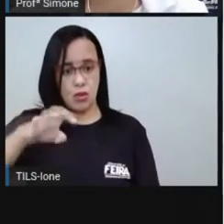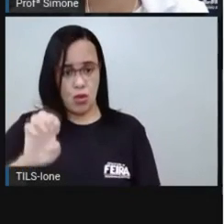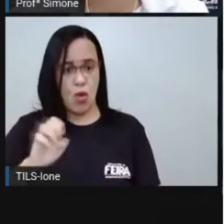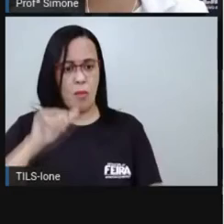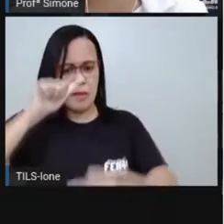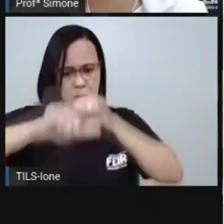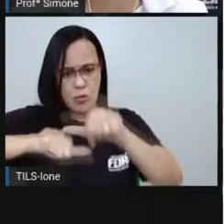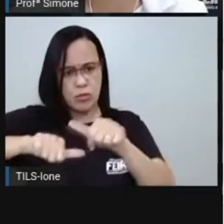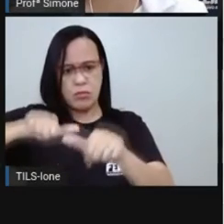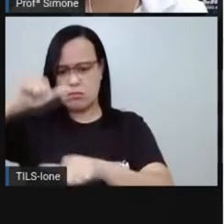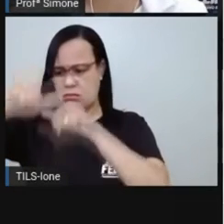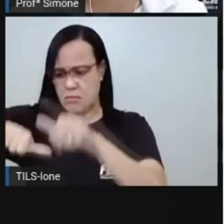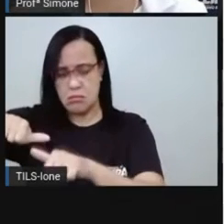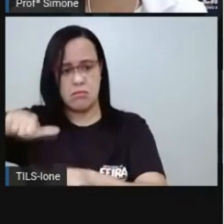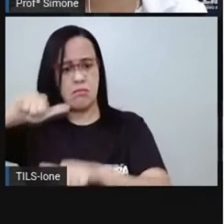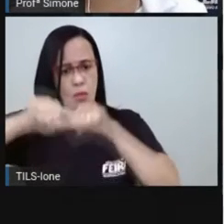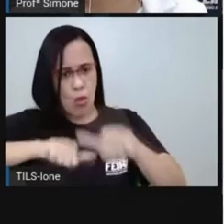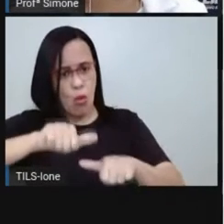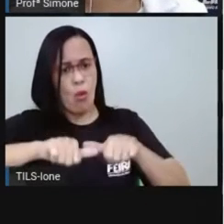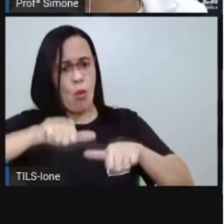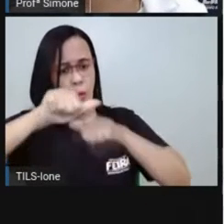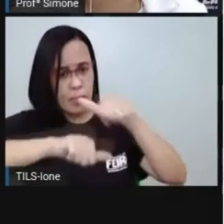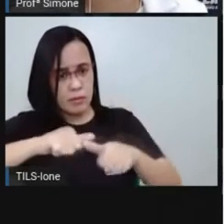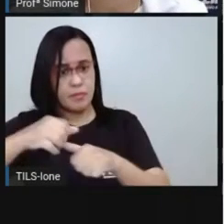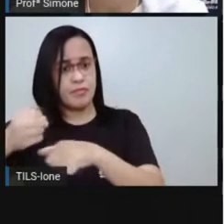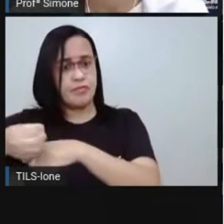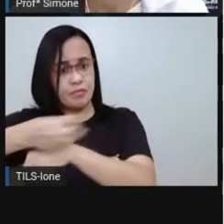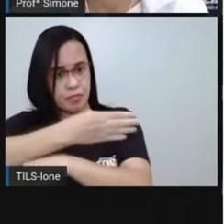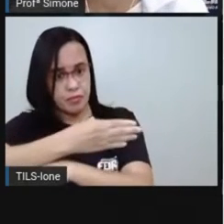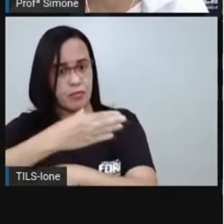O Brasil passa por um processo de modernização.